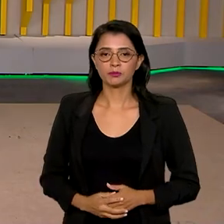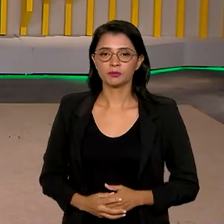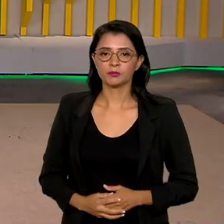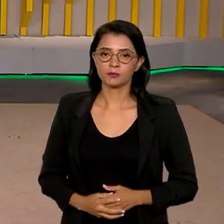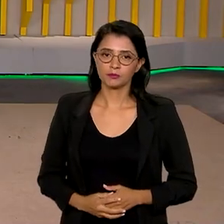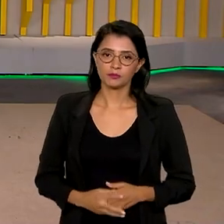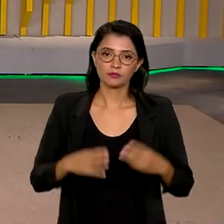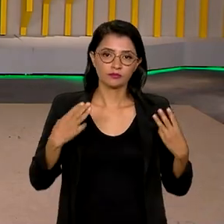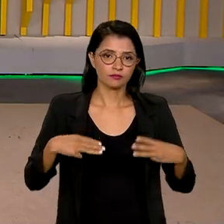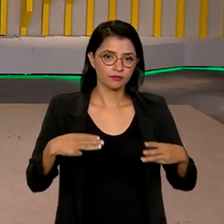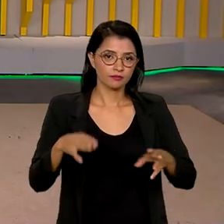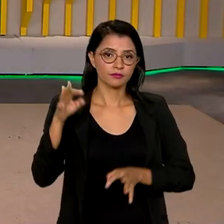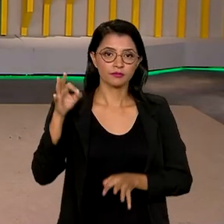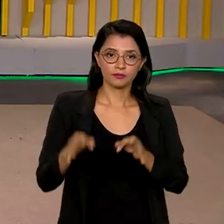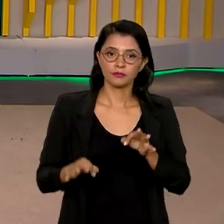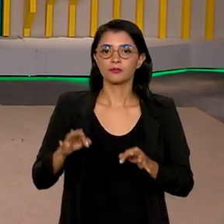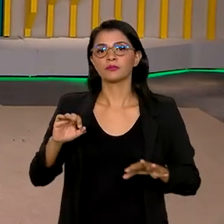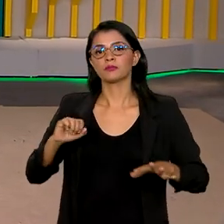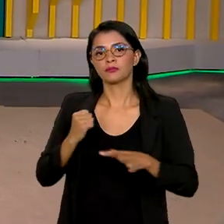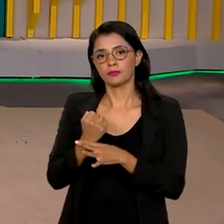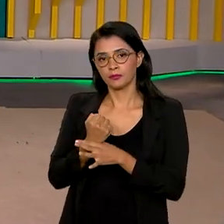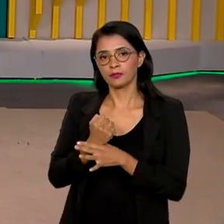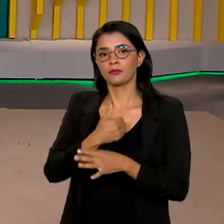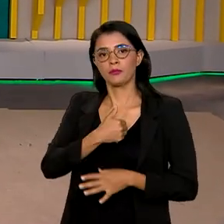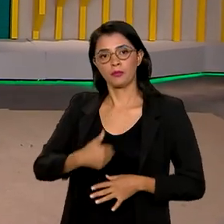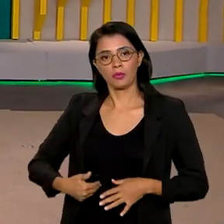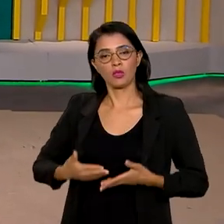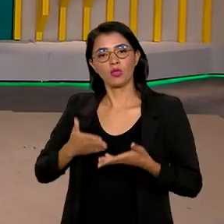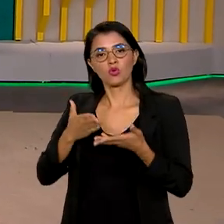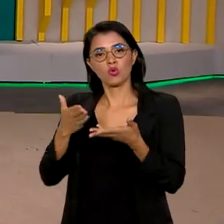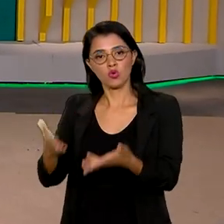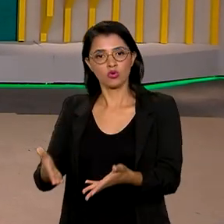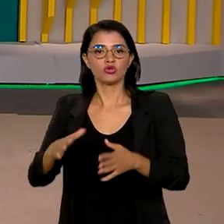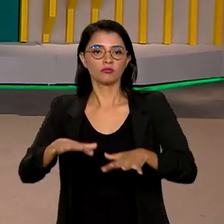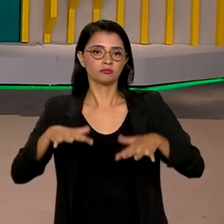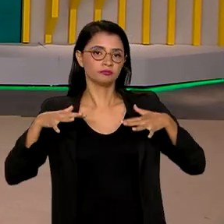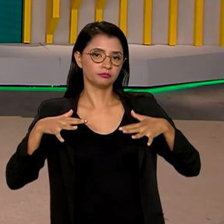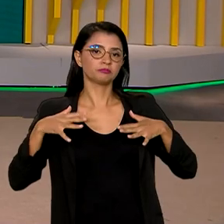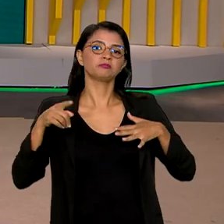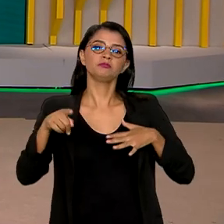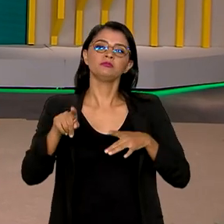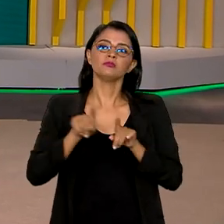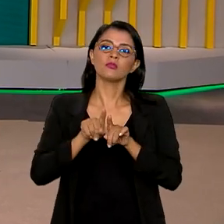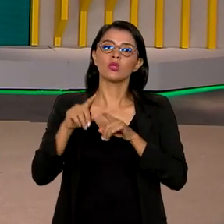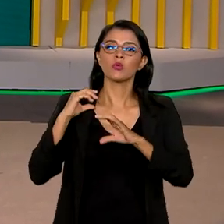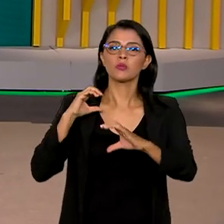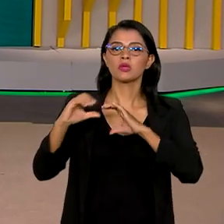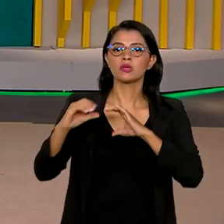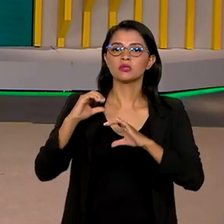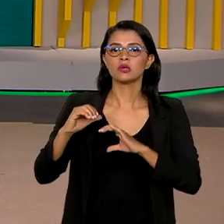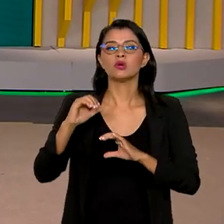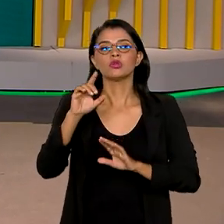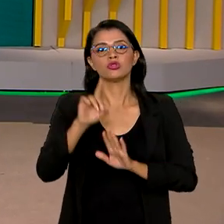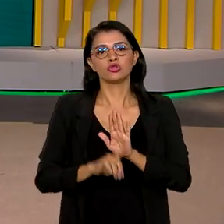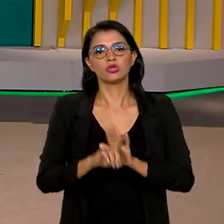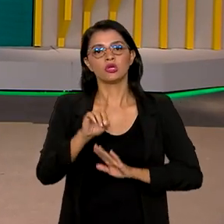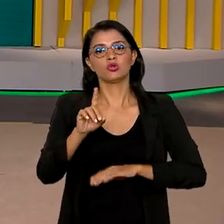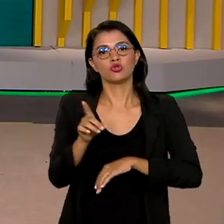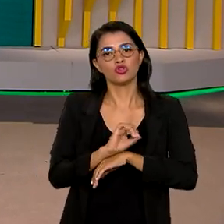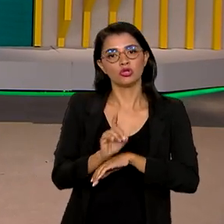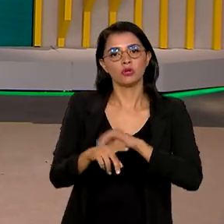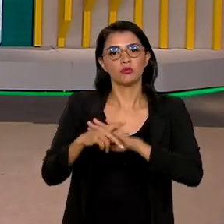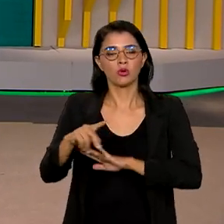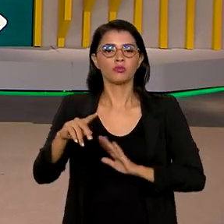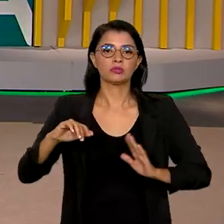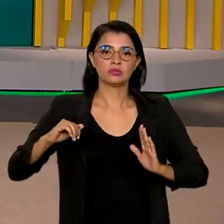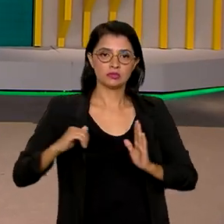O ministro da Justiça e Segurança Pública esteve hoje numa audiência pública na Comissão de Comunicação e Direito Digital do